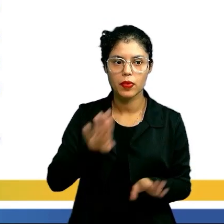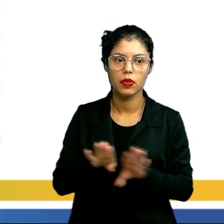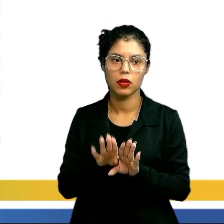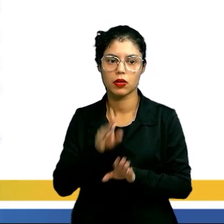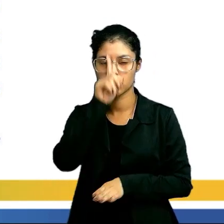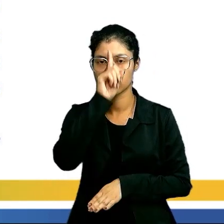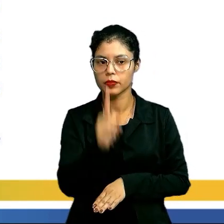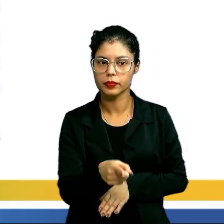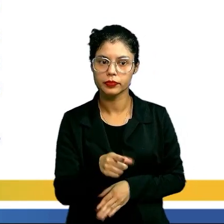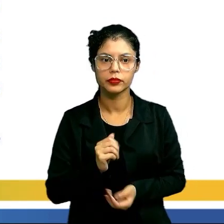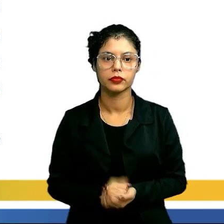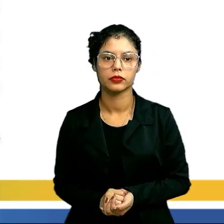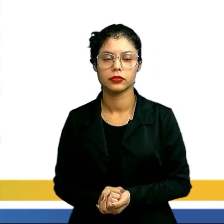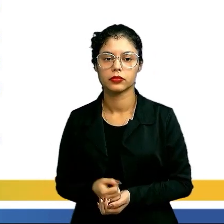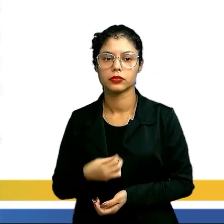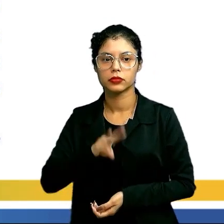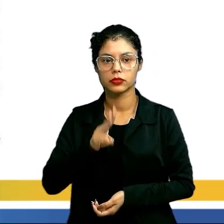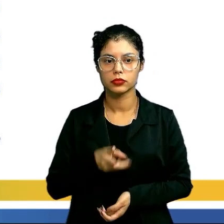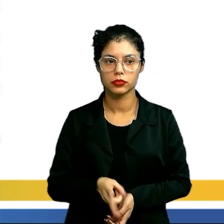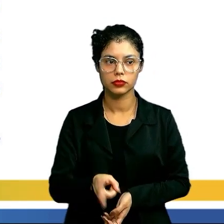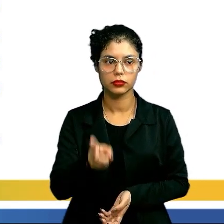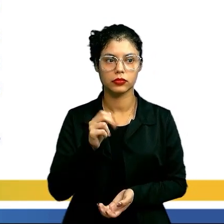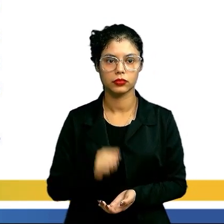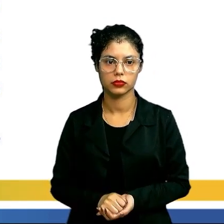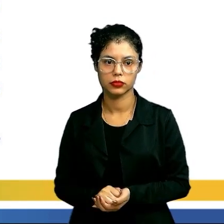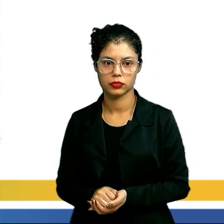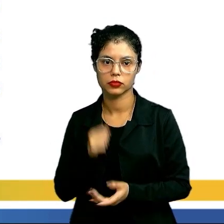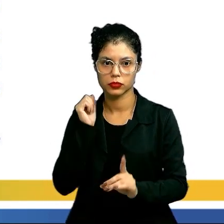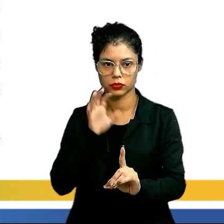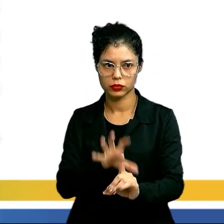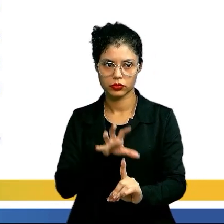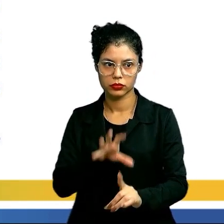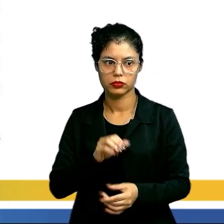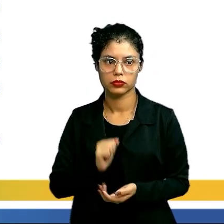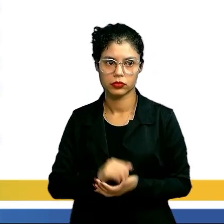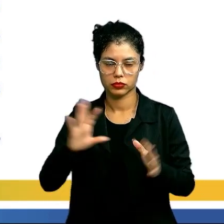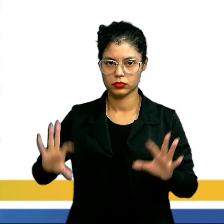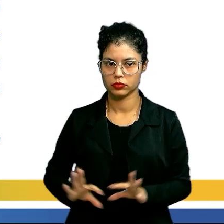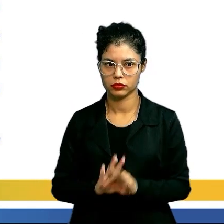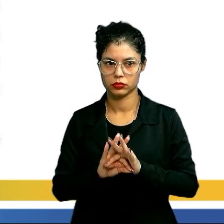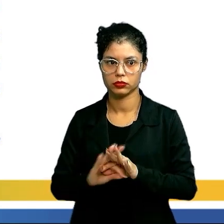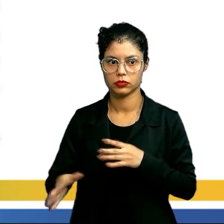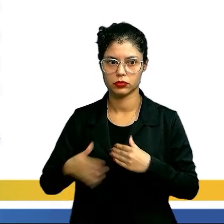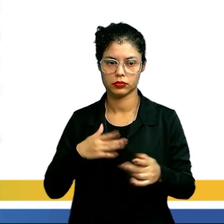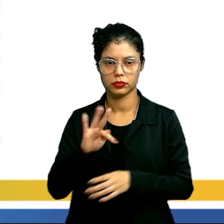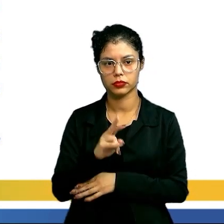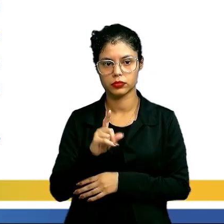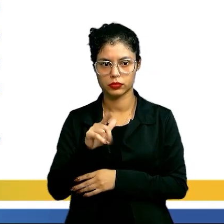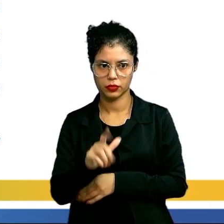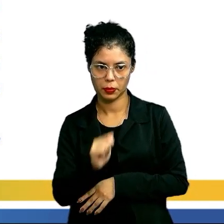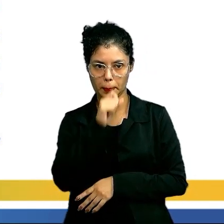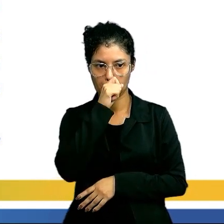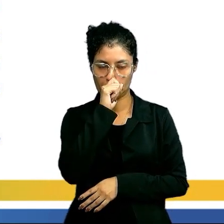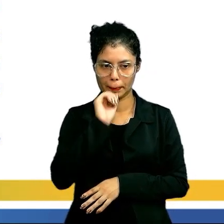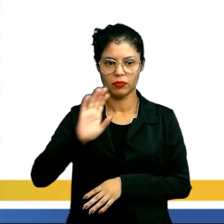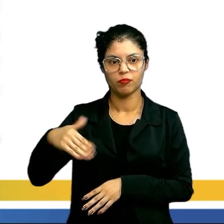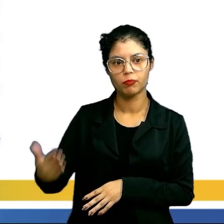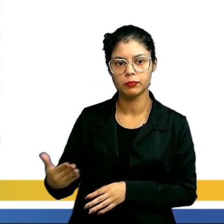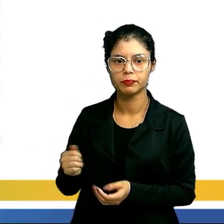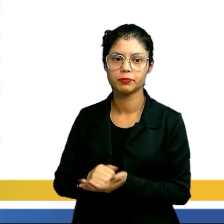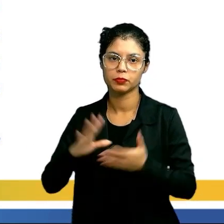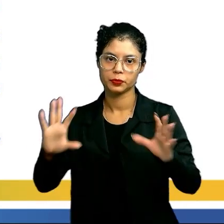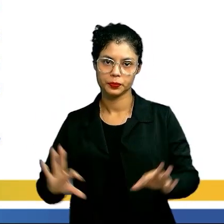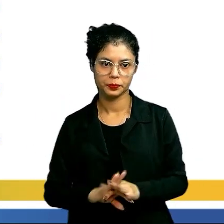de mando, que mantém os subordinados em uma relação de dependência filial e